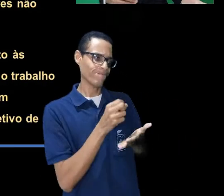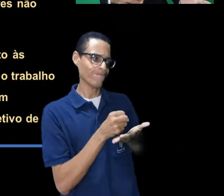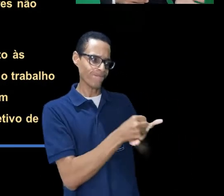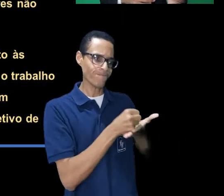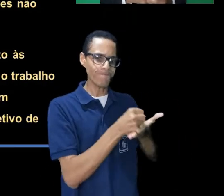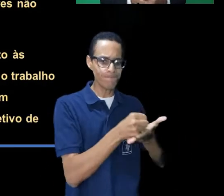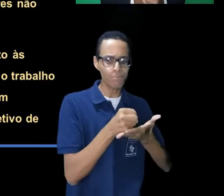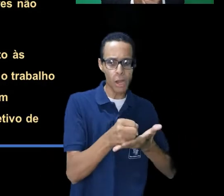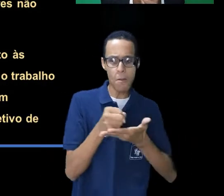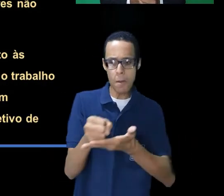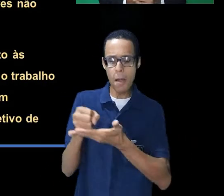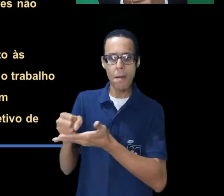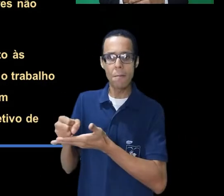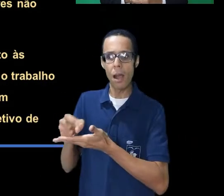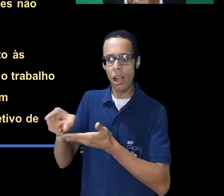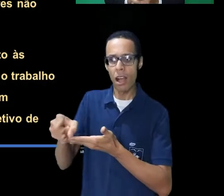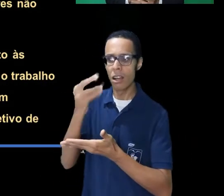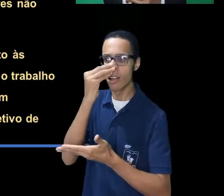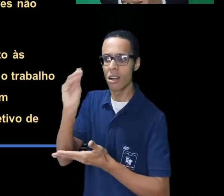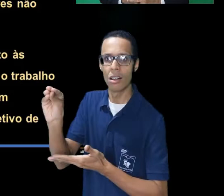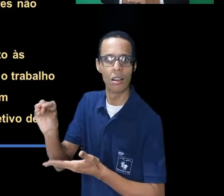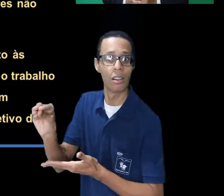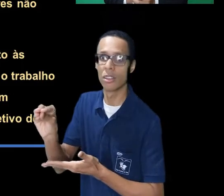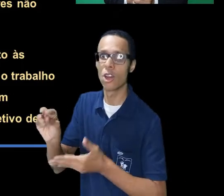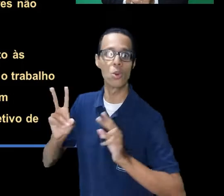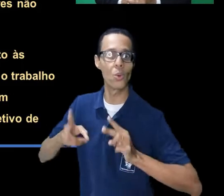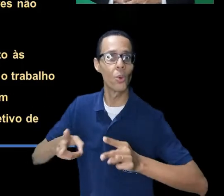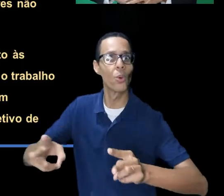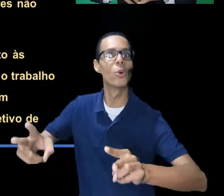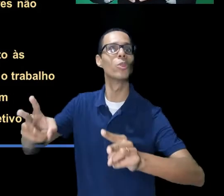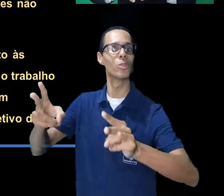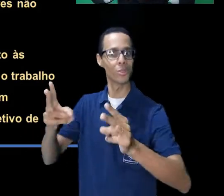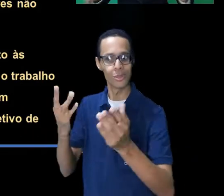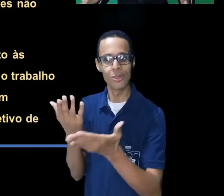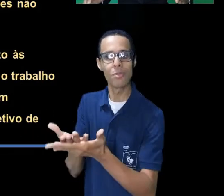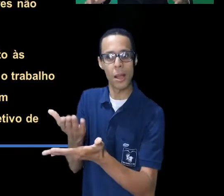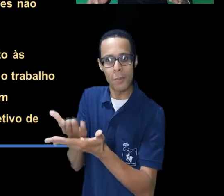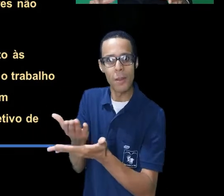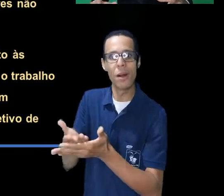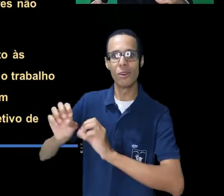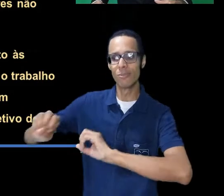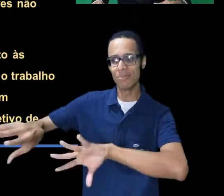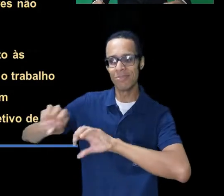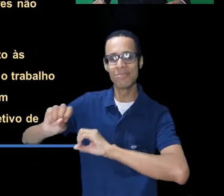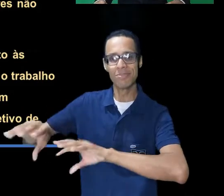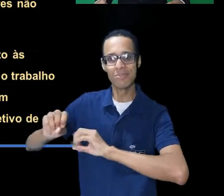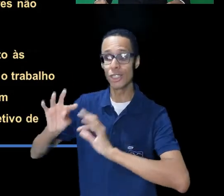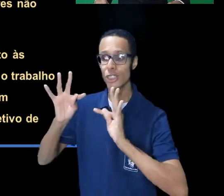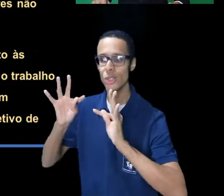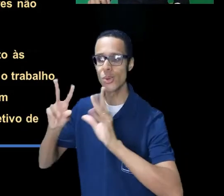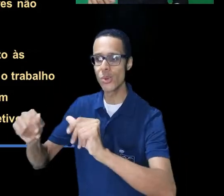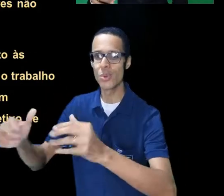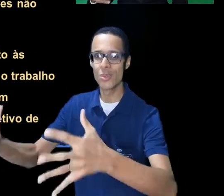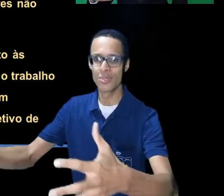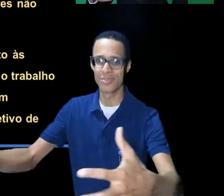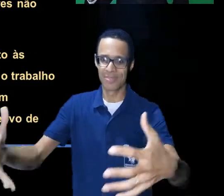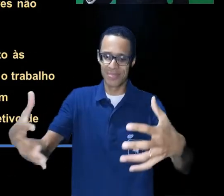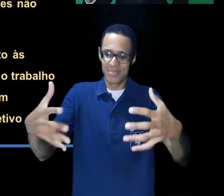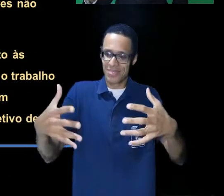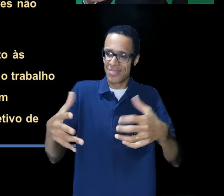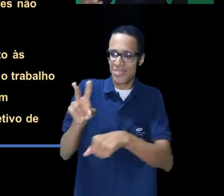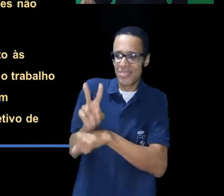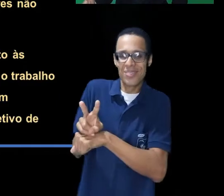atendimento às especificidades de cada aluno atendido pelo NAPNI, o trabalho em equipe possibilitou o